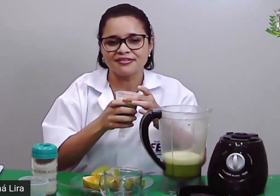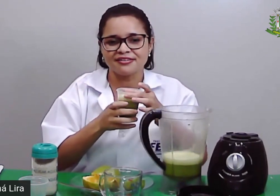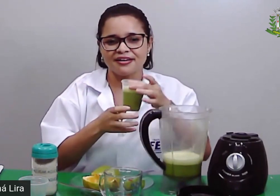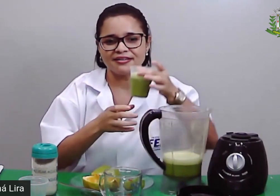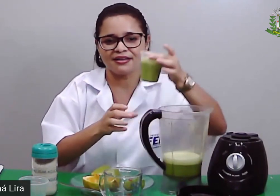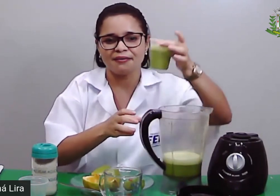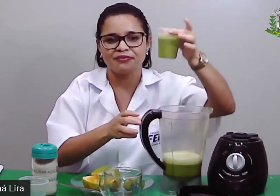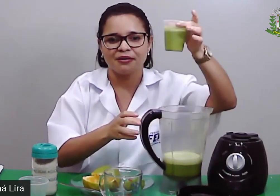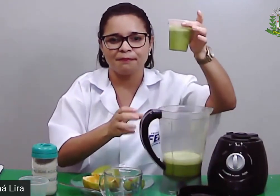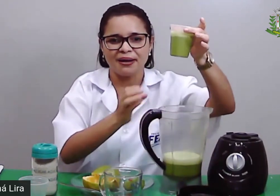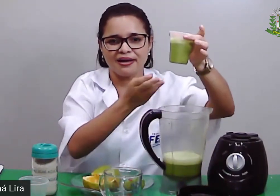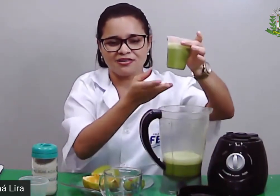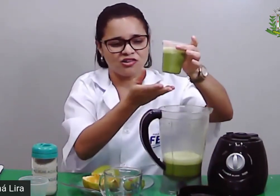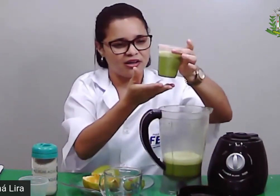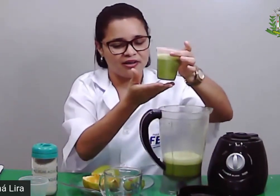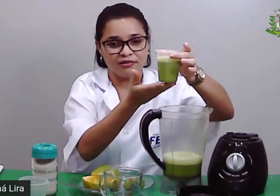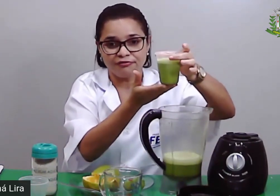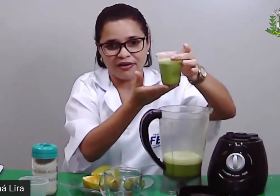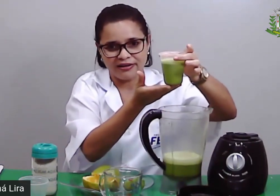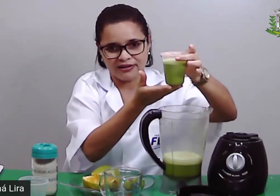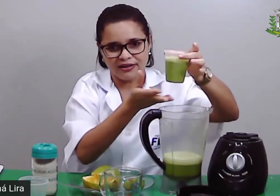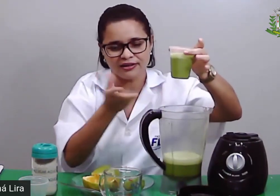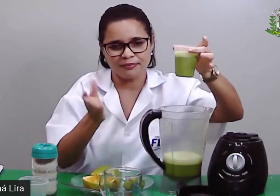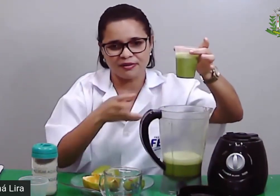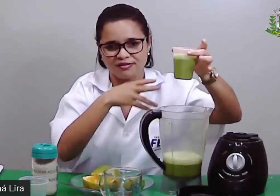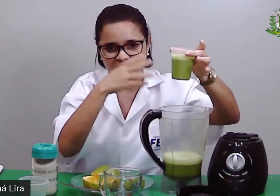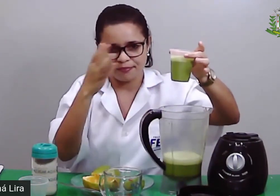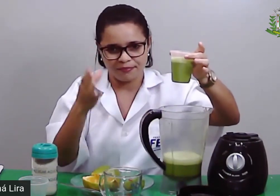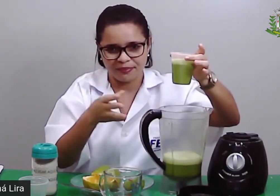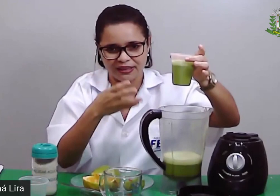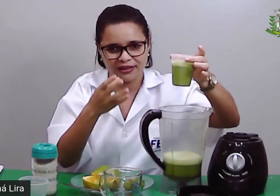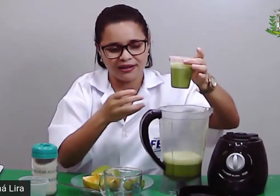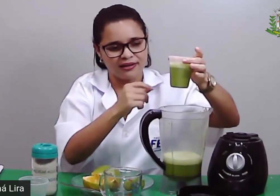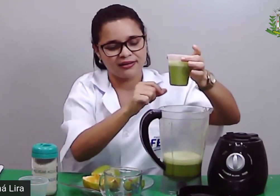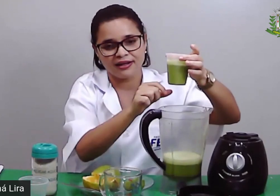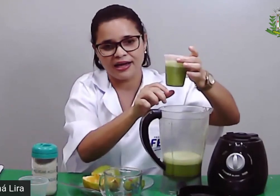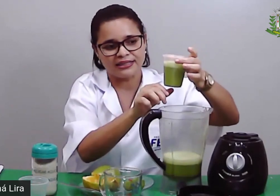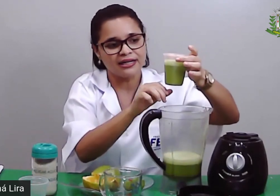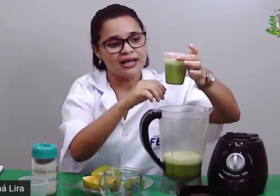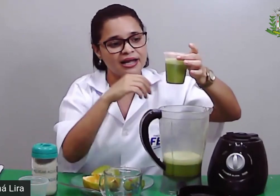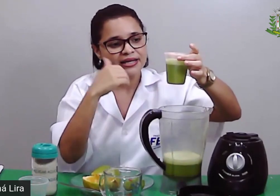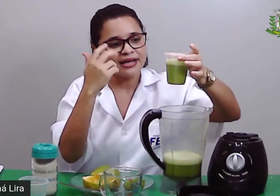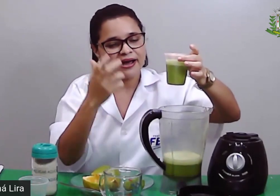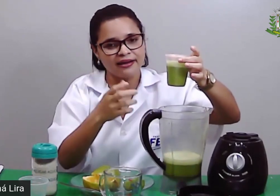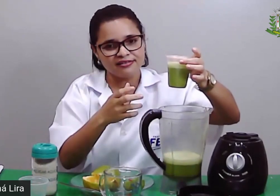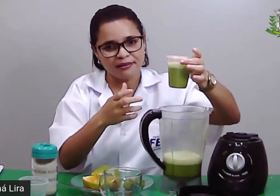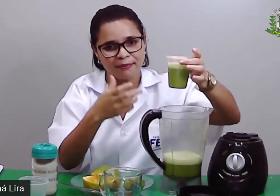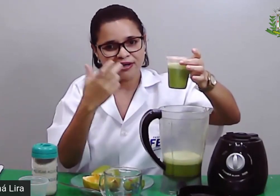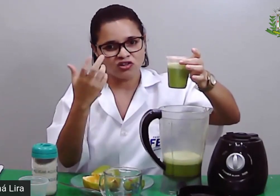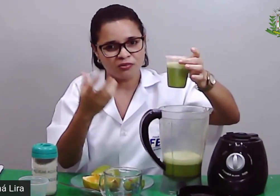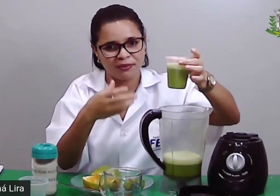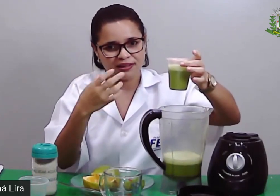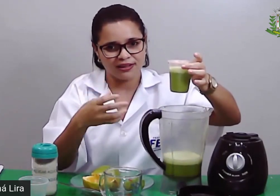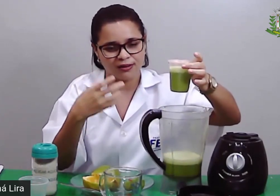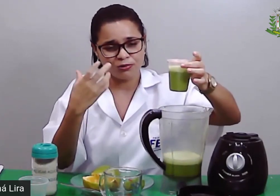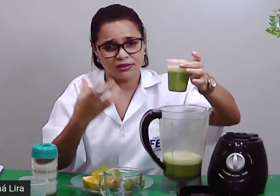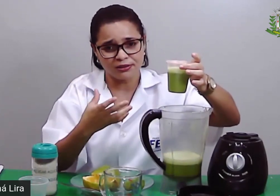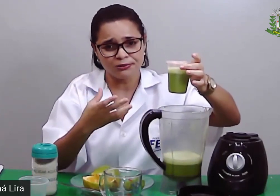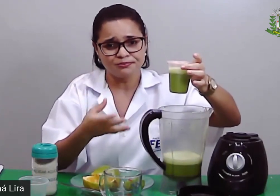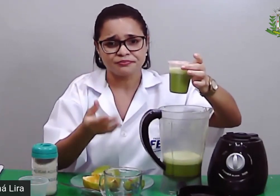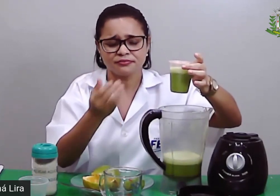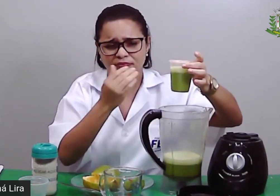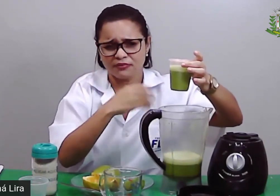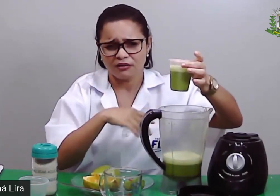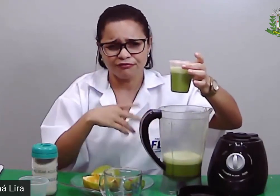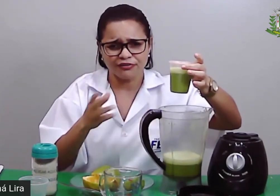própria receita pede, não fala, né, que precisa peneirar nem nada. E aí, essa parte de peneirar ou